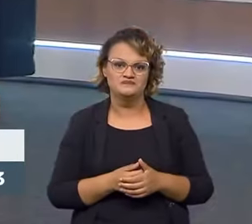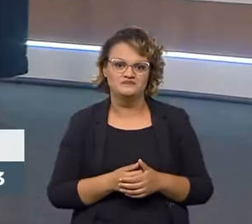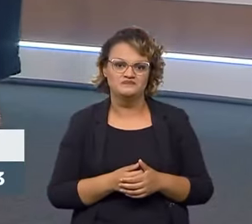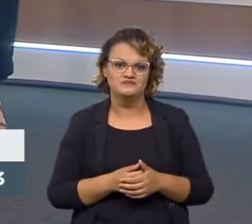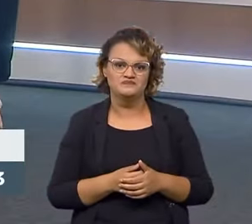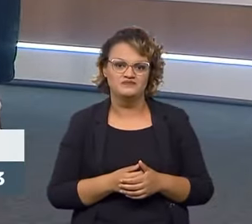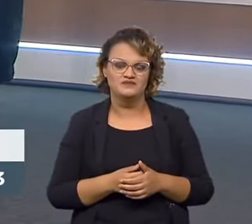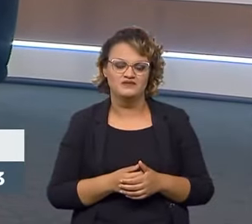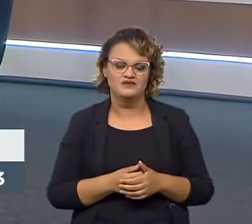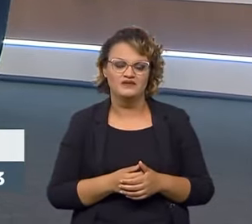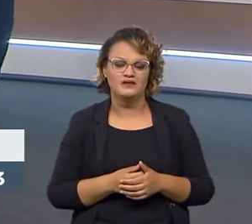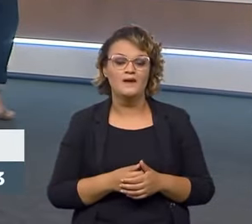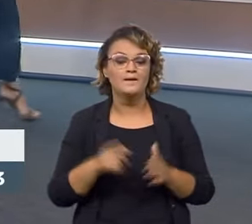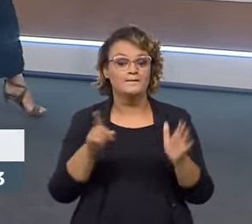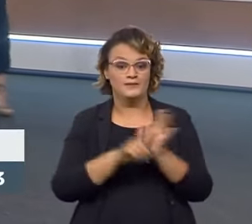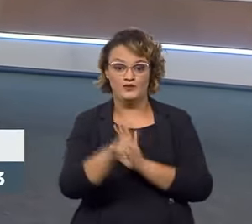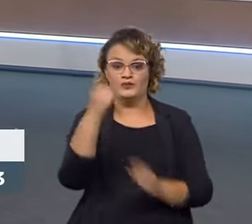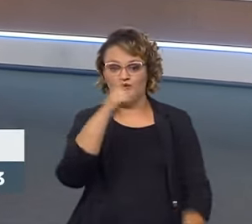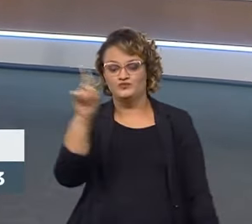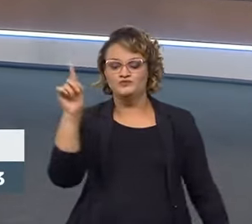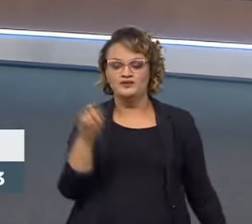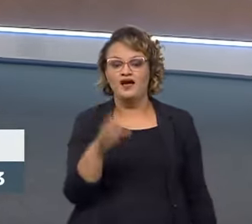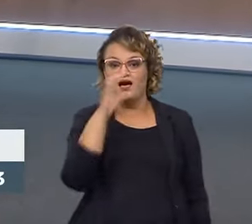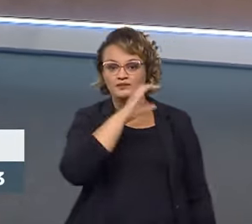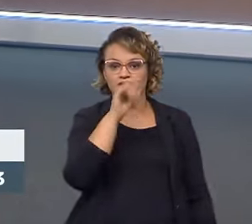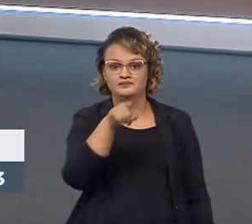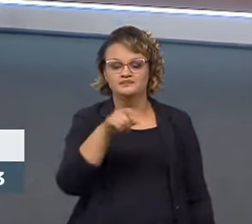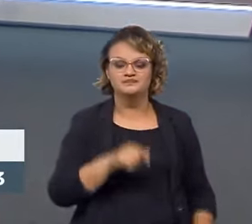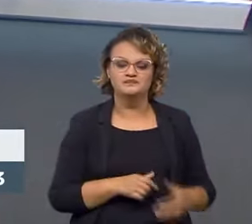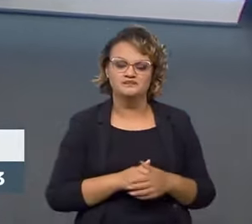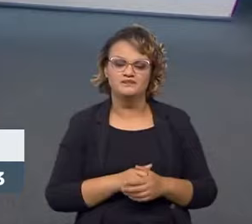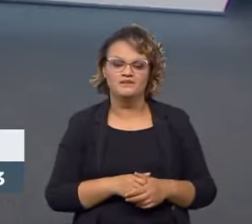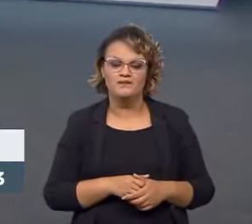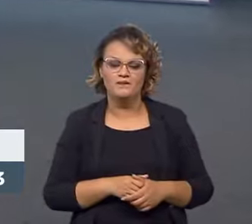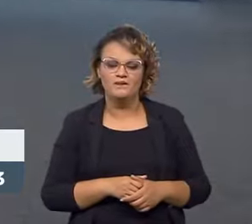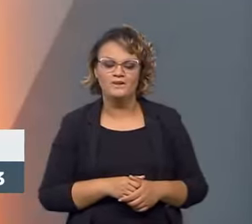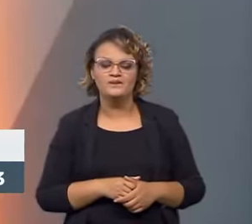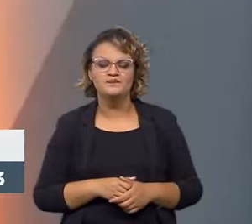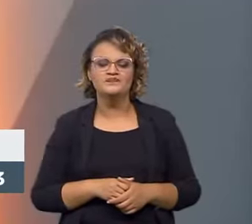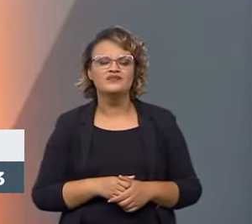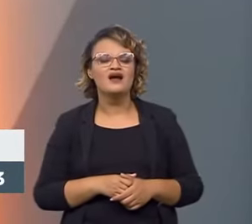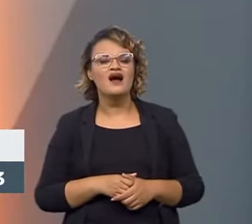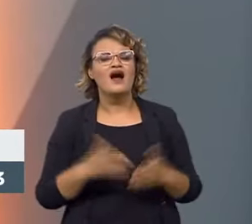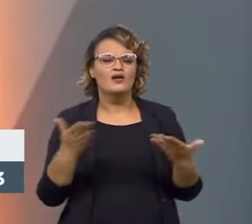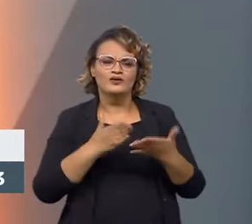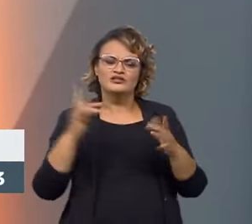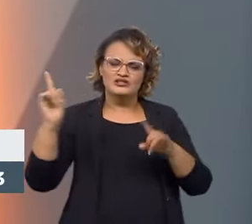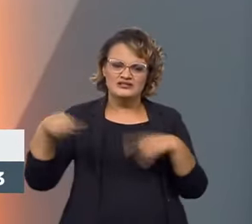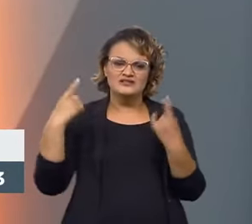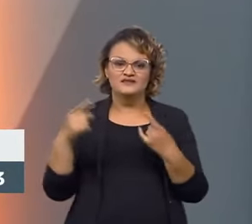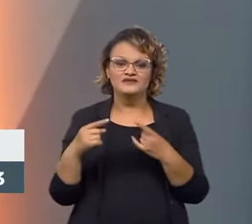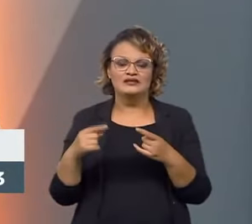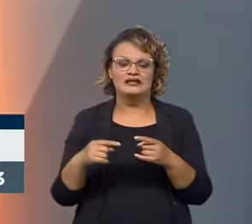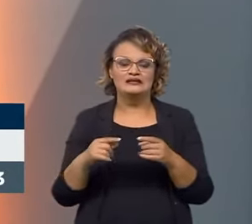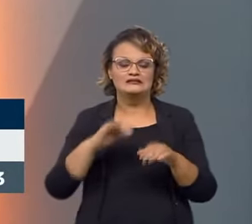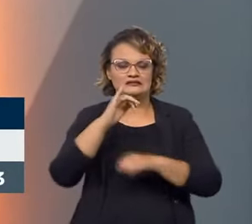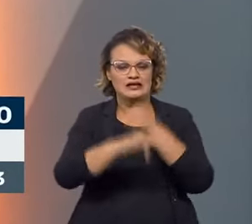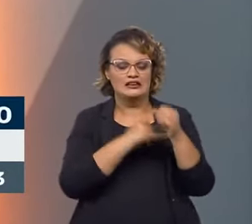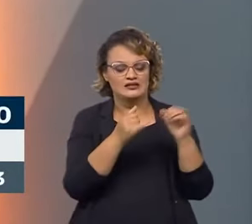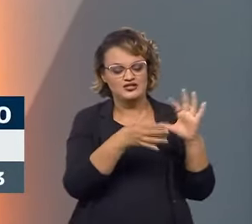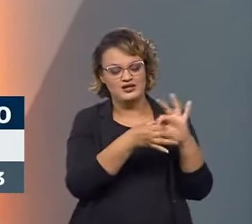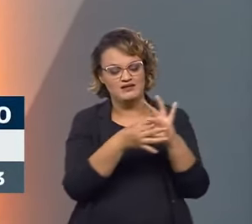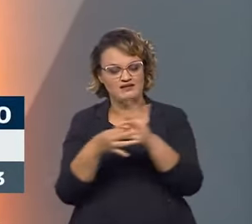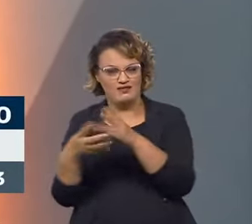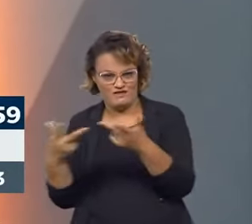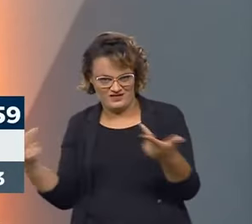Última rodada de perguntas com os meus debatedores. Rapidinho, Alessandro. Presidente, a gente está tendo aí um grande desafio com a internet das coisas que está vindo,